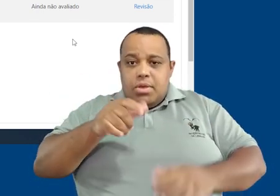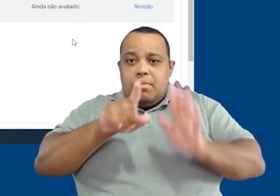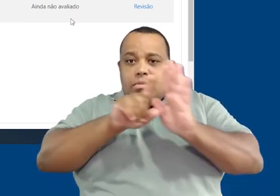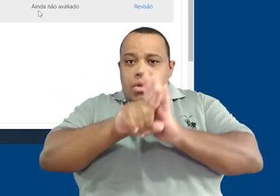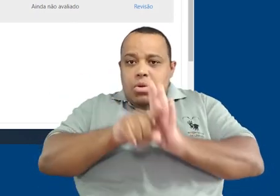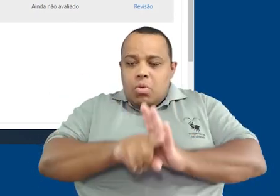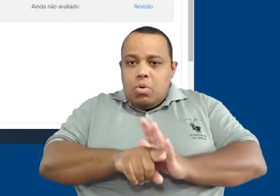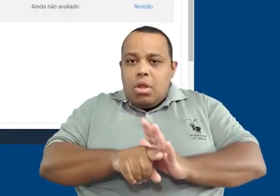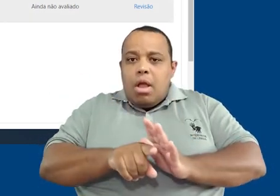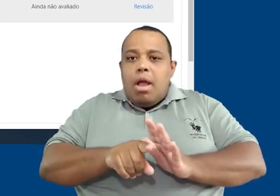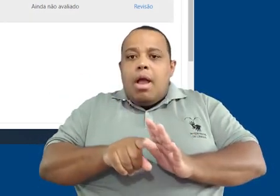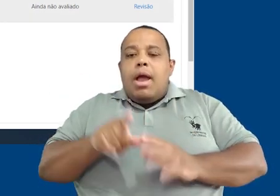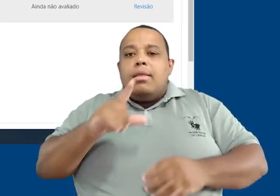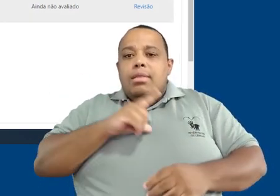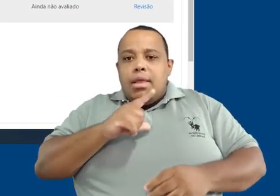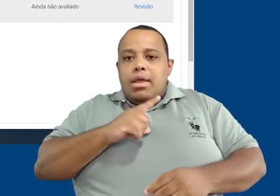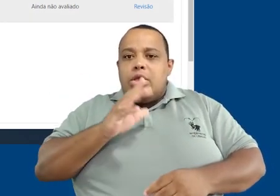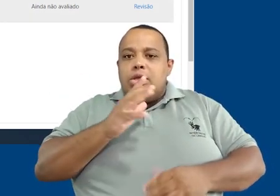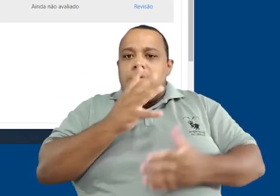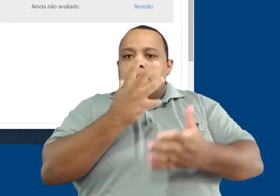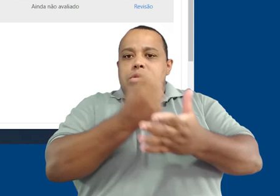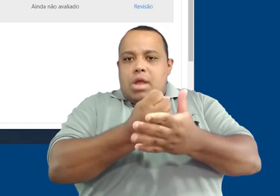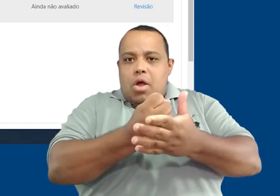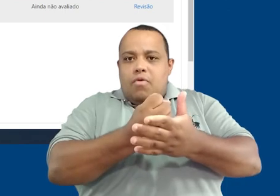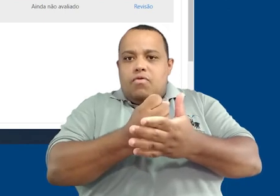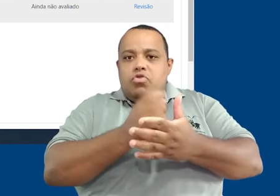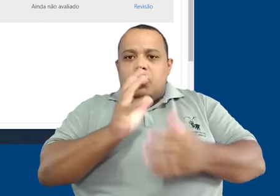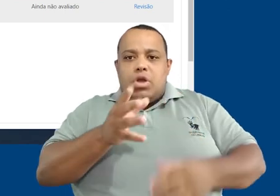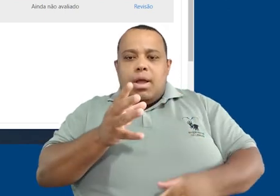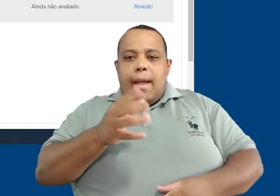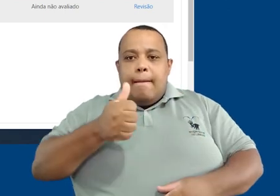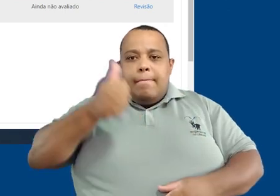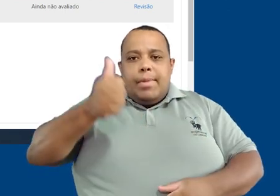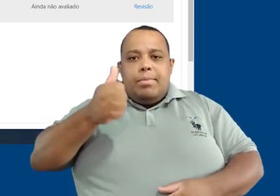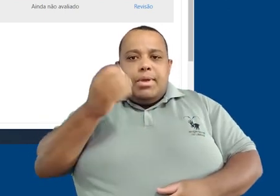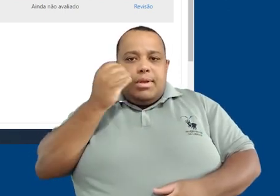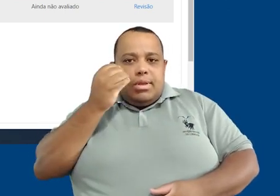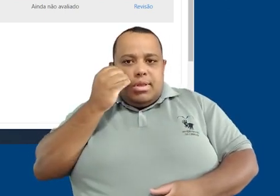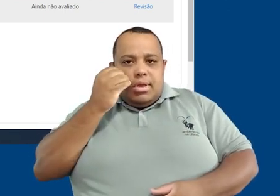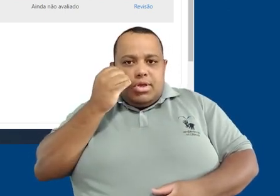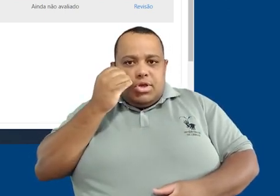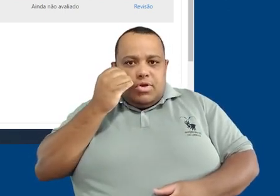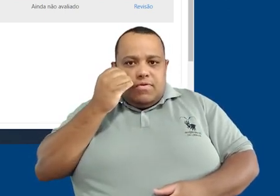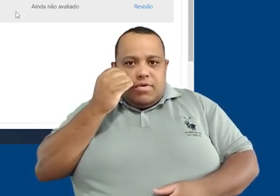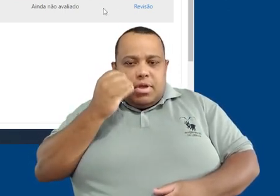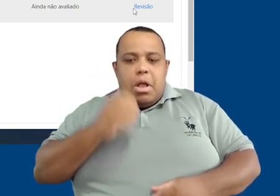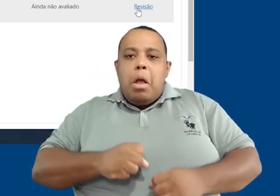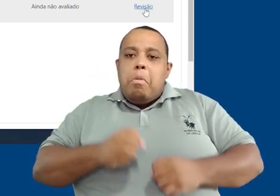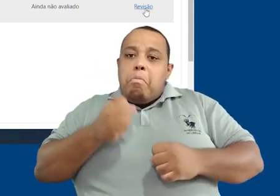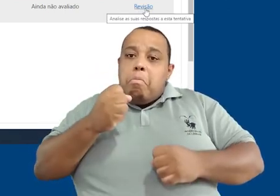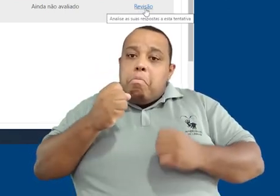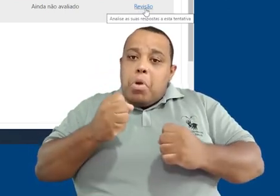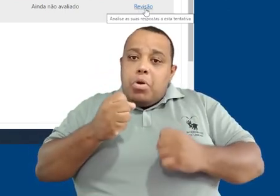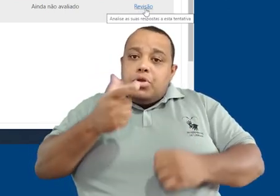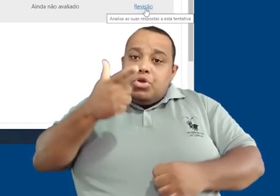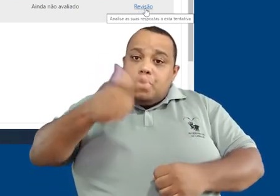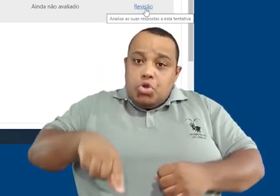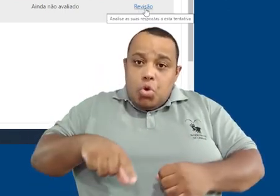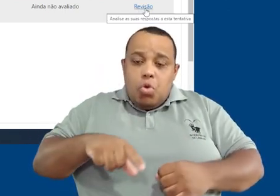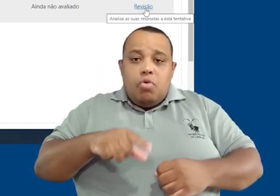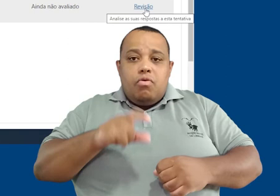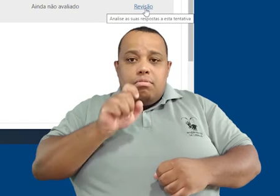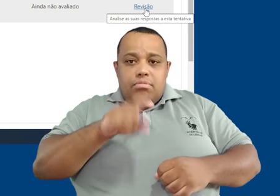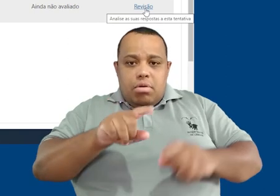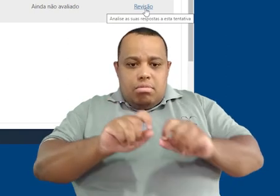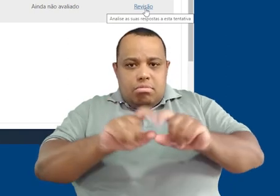Agora, com acesso aos dados da tentativa 1 que efetuamos. Podemos acessar,